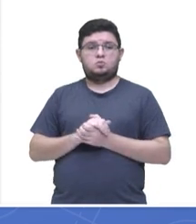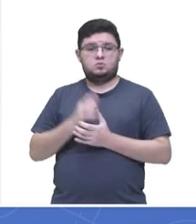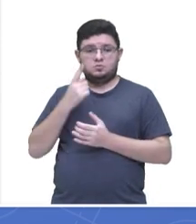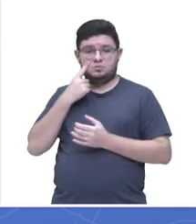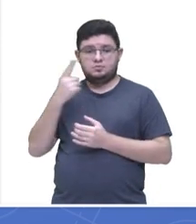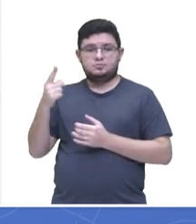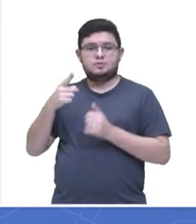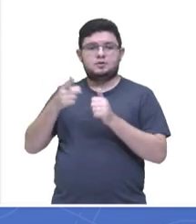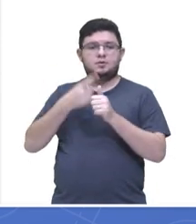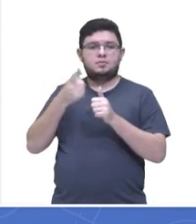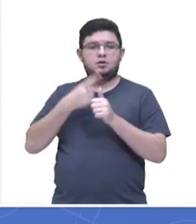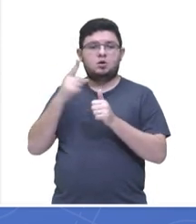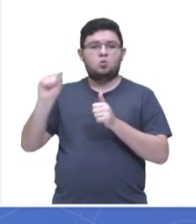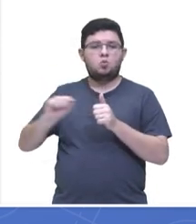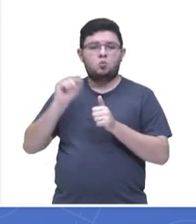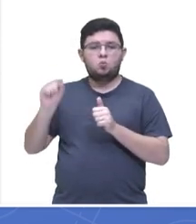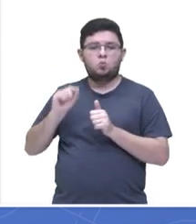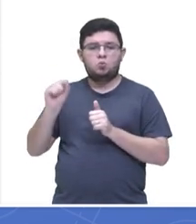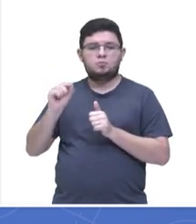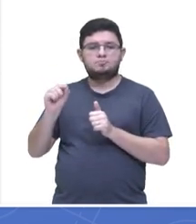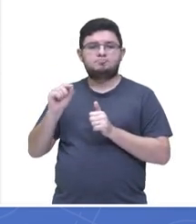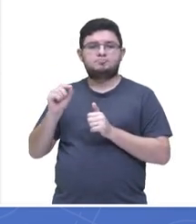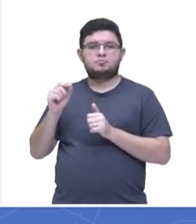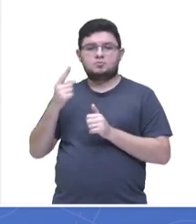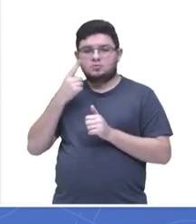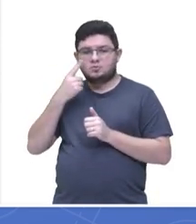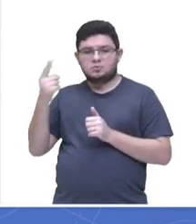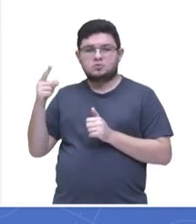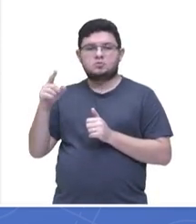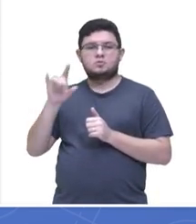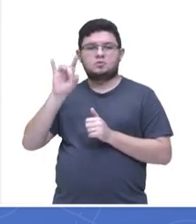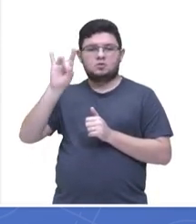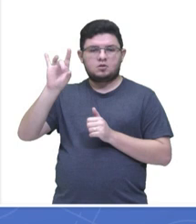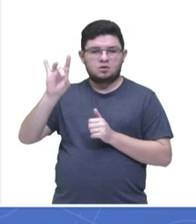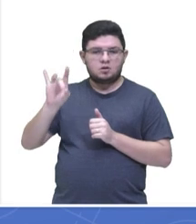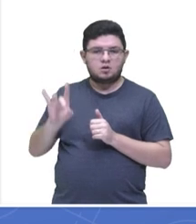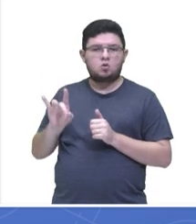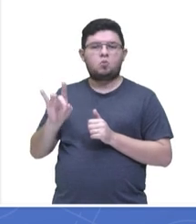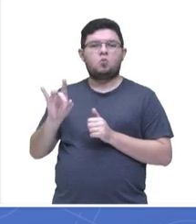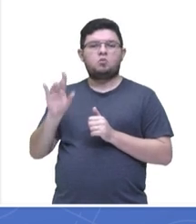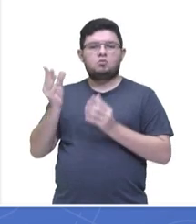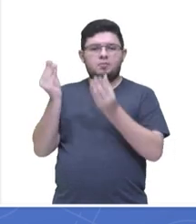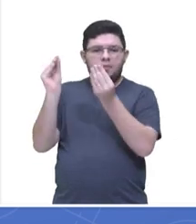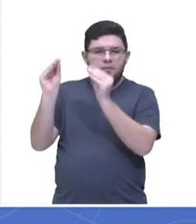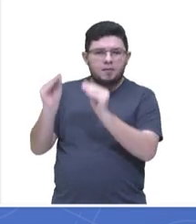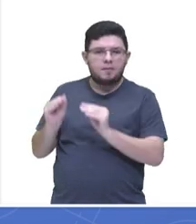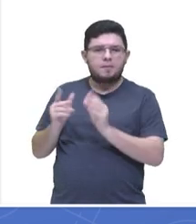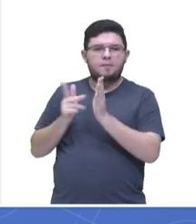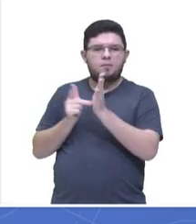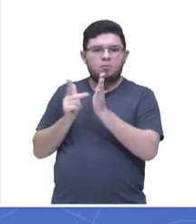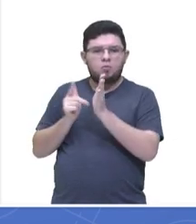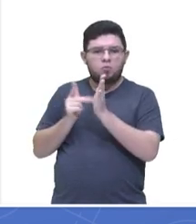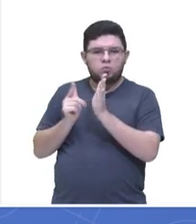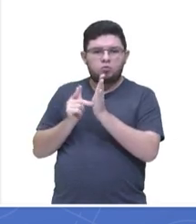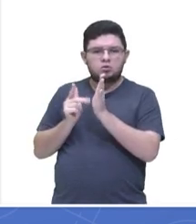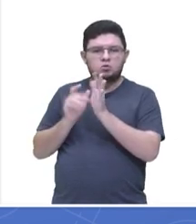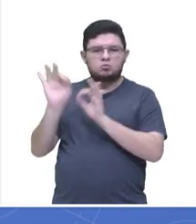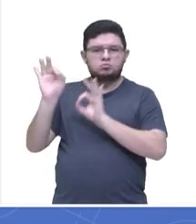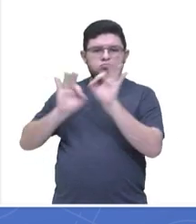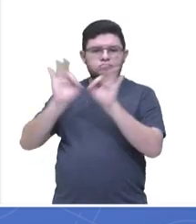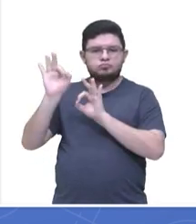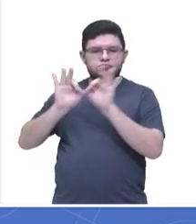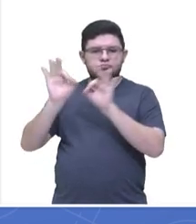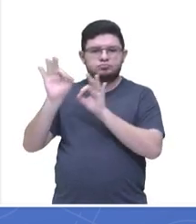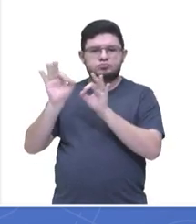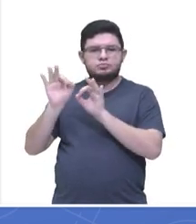Primeiro passo, como eu falei agora há pouco, é pegar cada uma das notas e colocá-las em ordem crescente, ou seja,